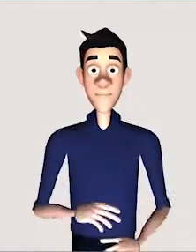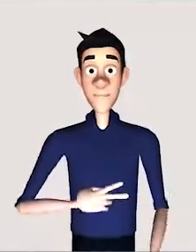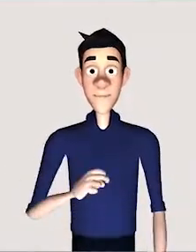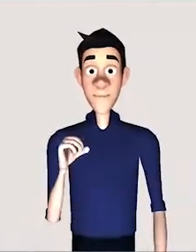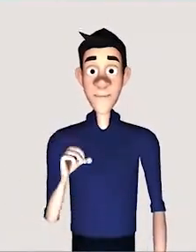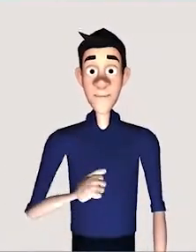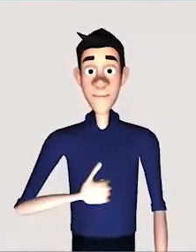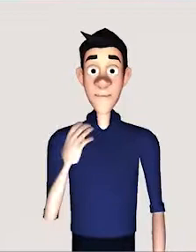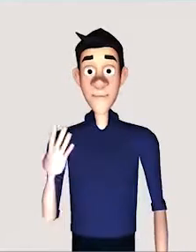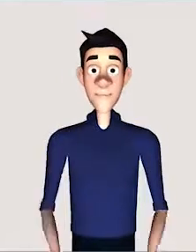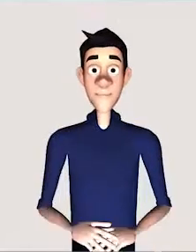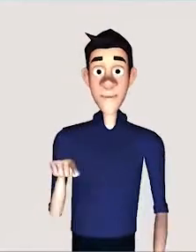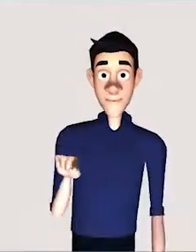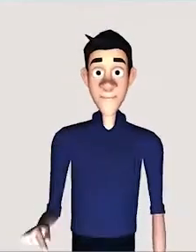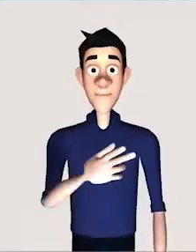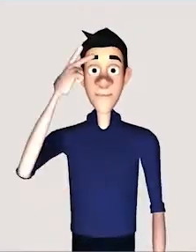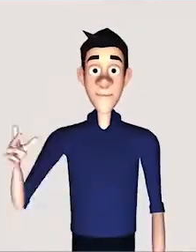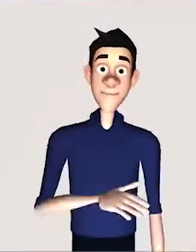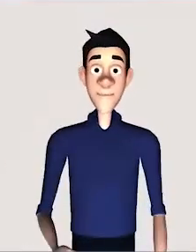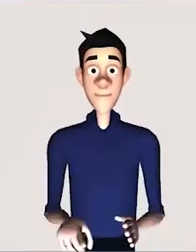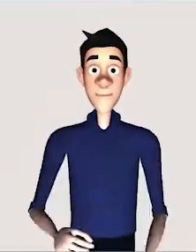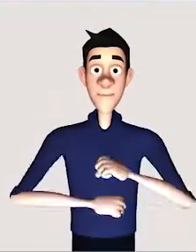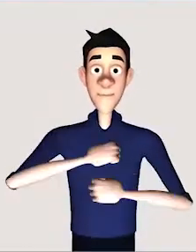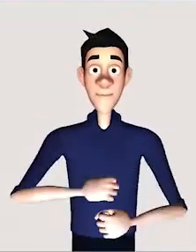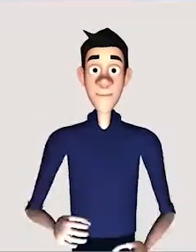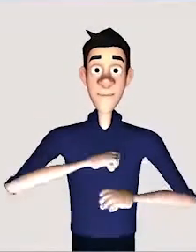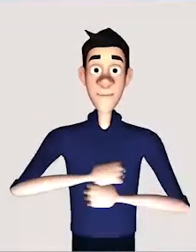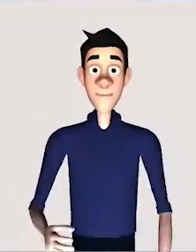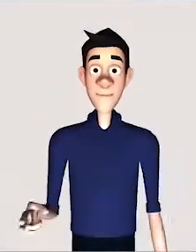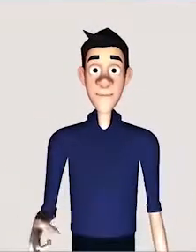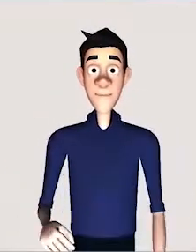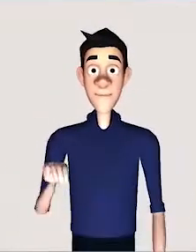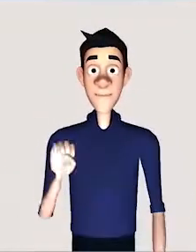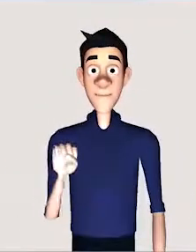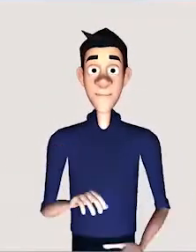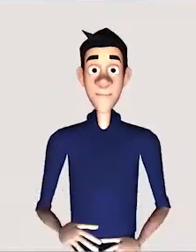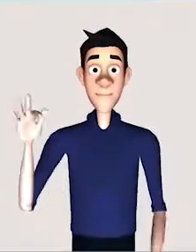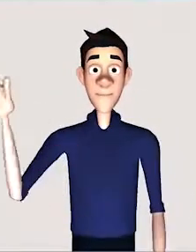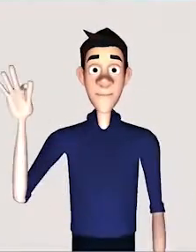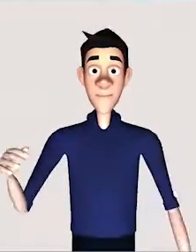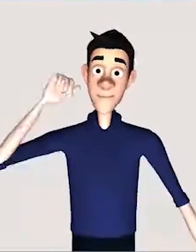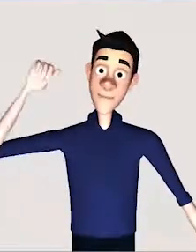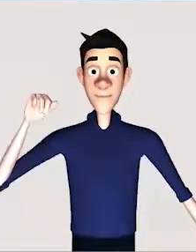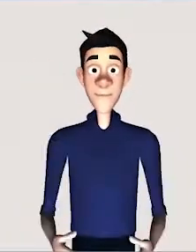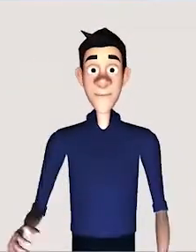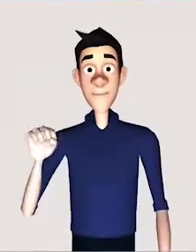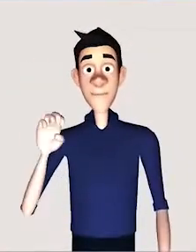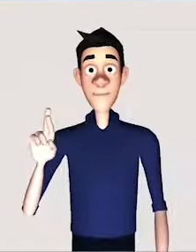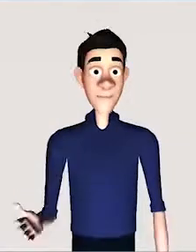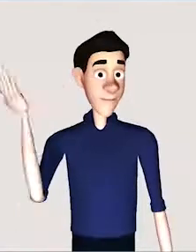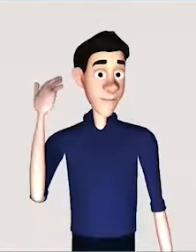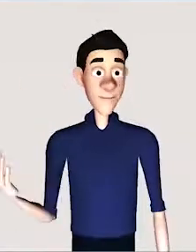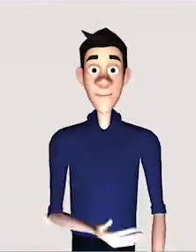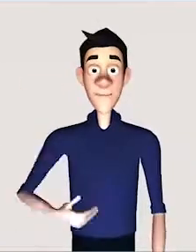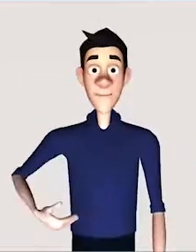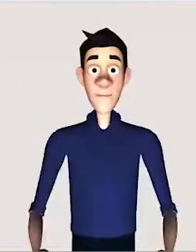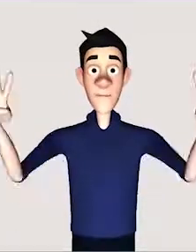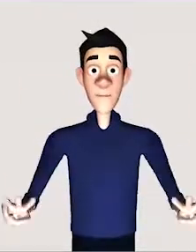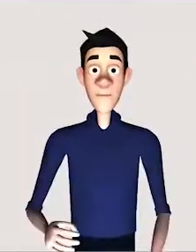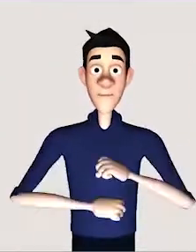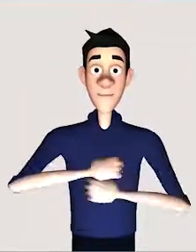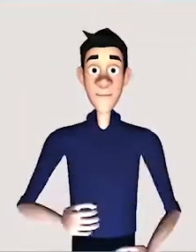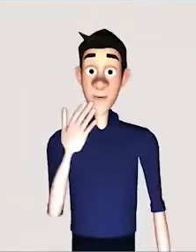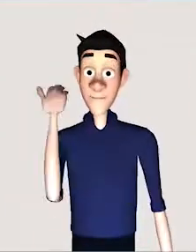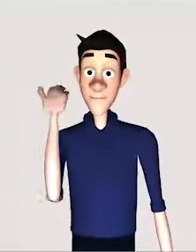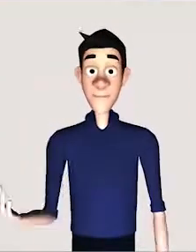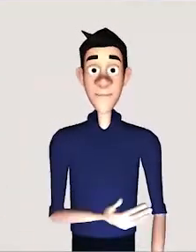no ano anterior, o público total daquele museu no ano anterior. E aí no formulário de visitação anual, que a gente costuma chamar pela sigla,